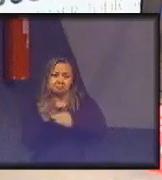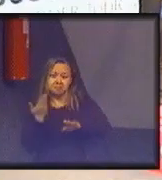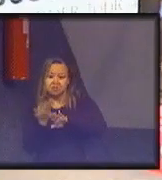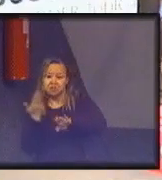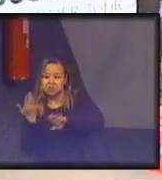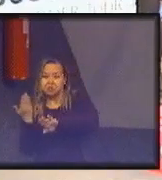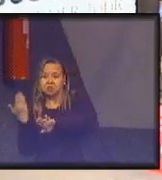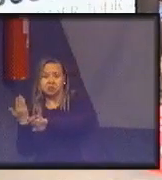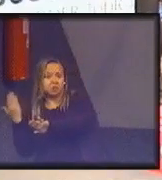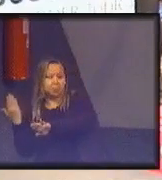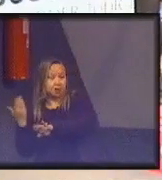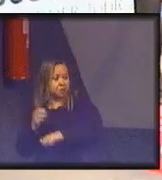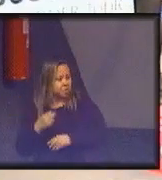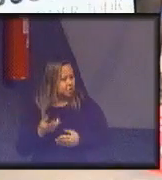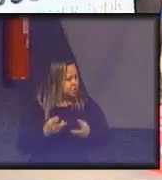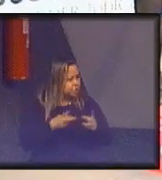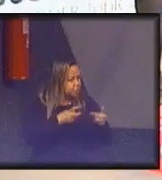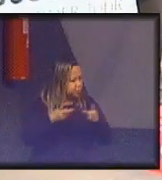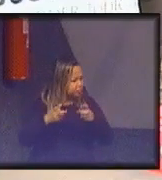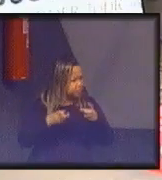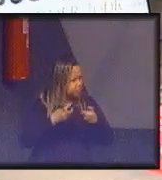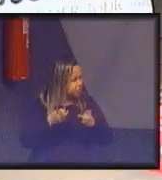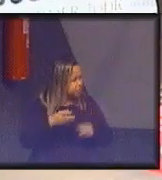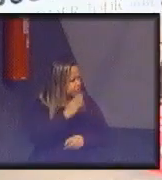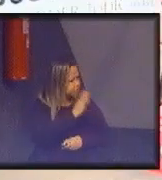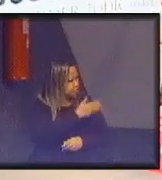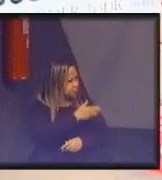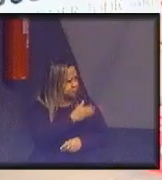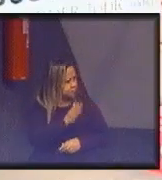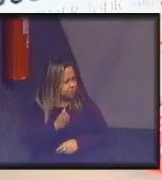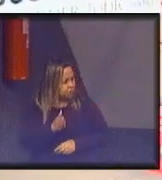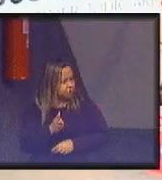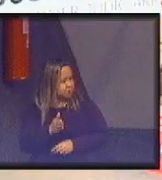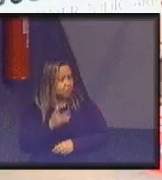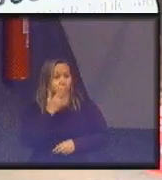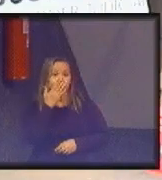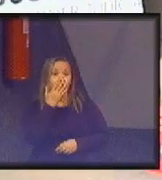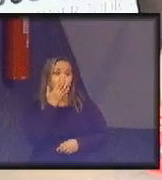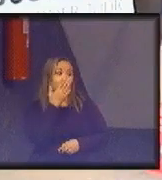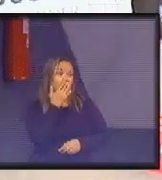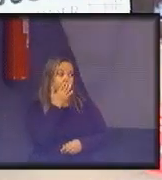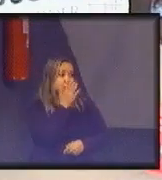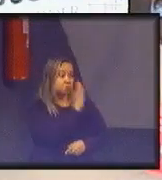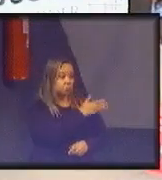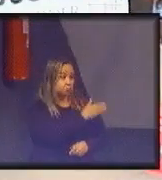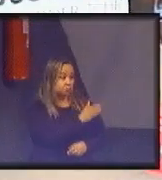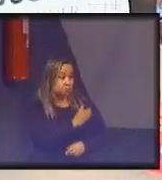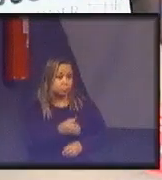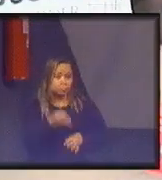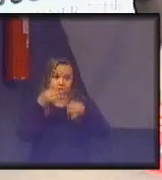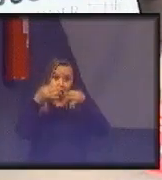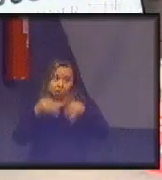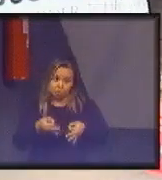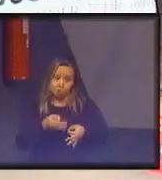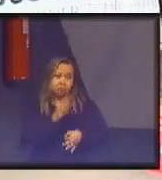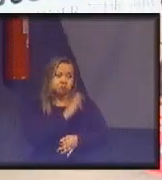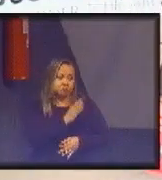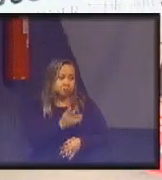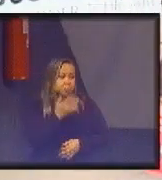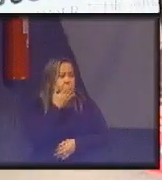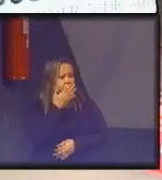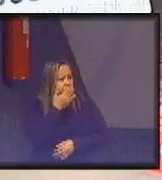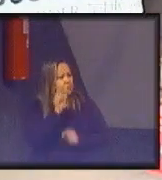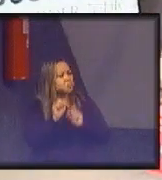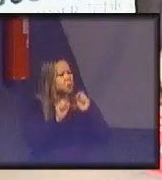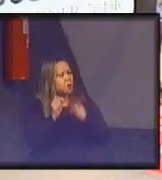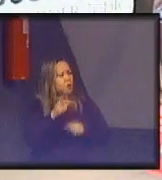que isso daqui é uma sequência cromática, certinha. E o que uma sequência cromática